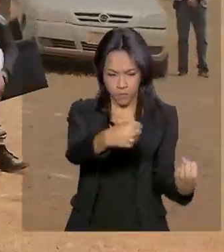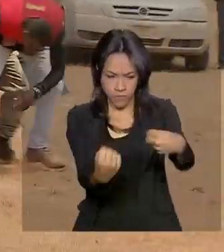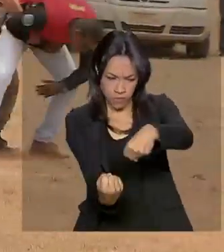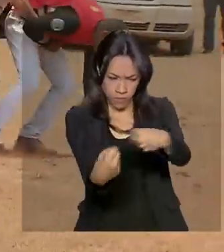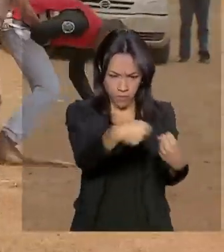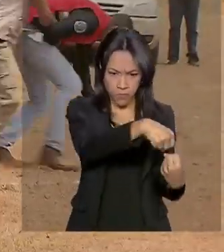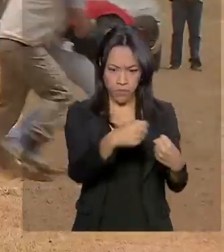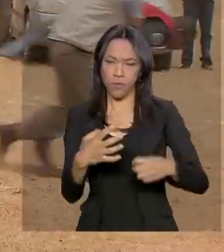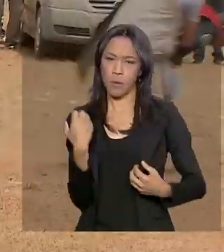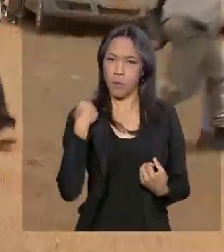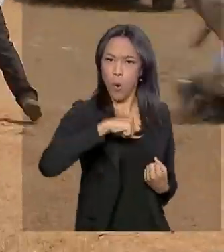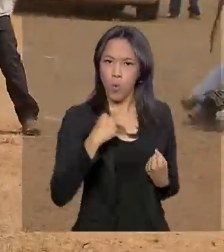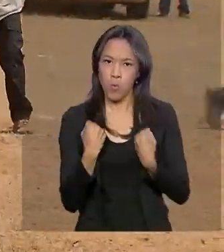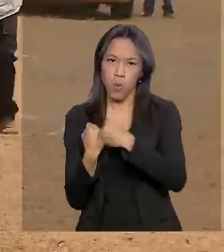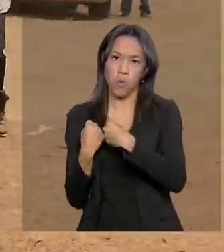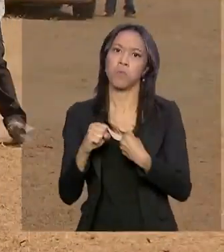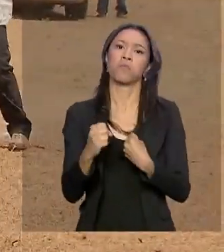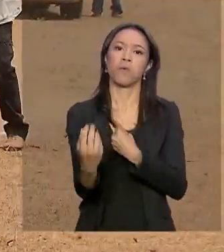defesa pessoal.